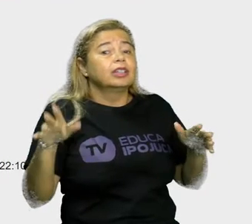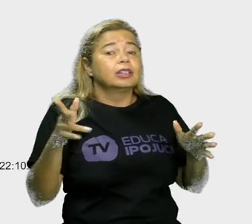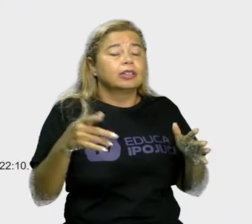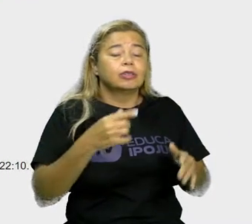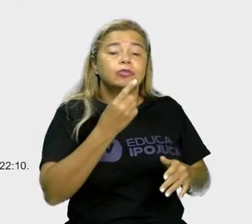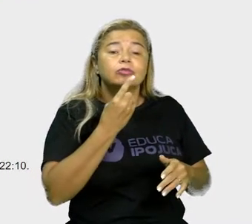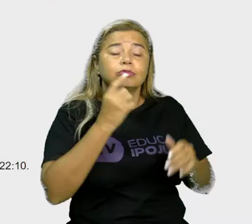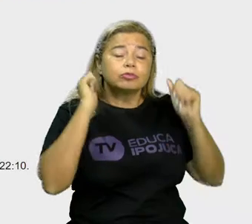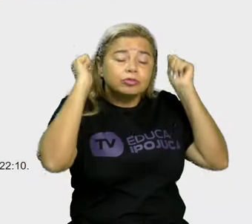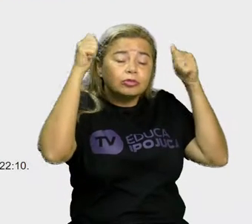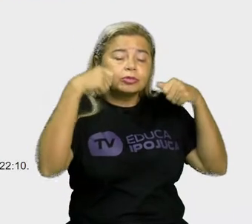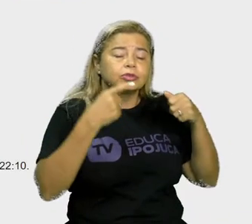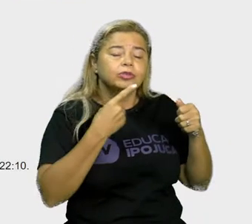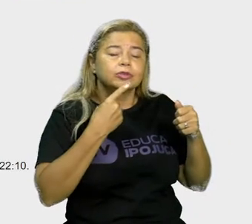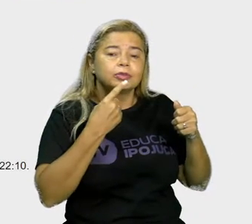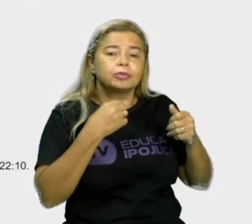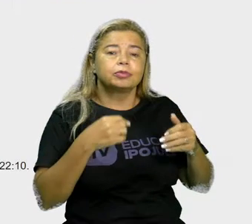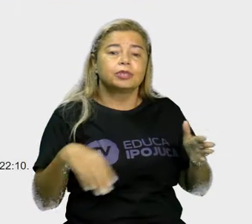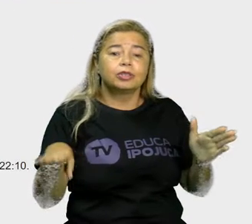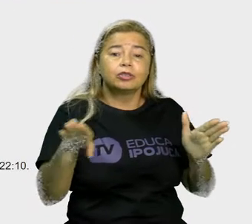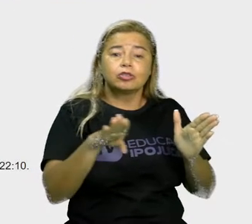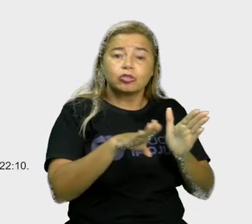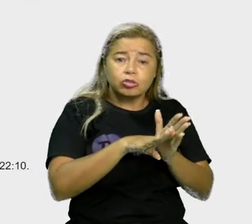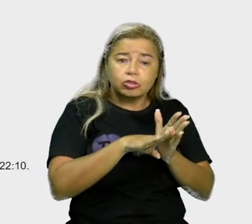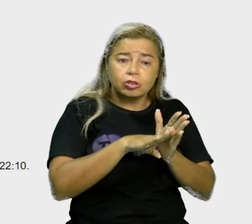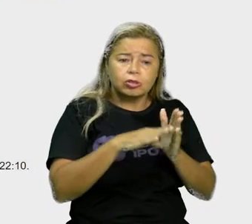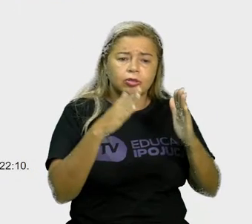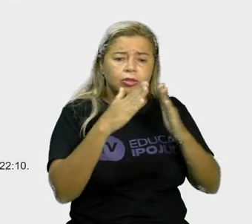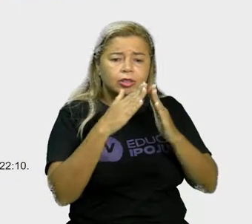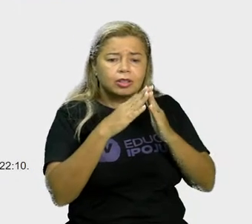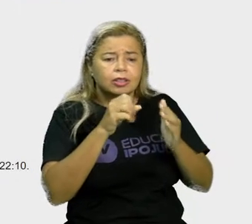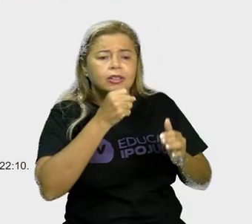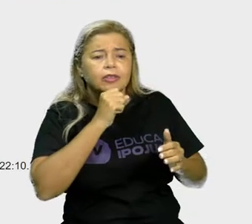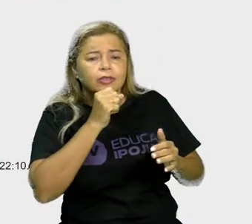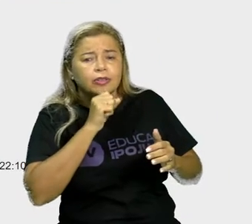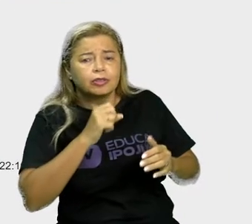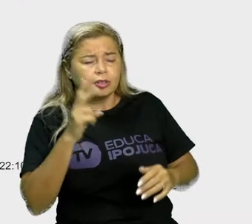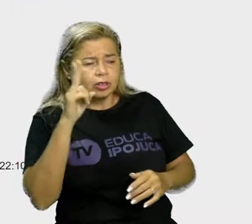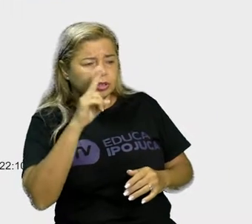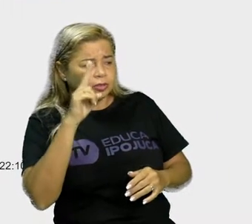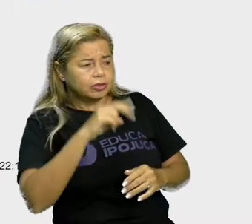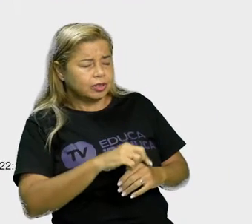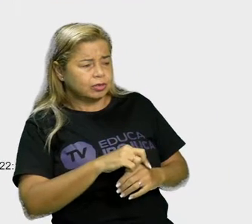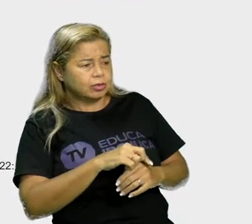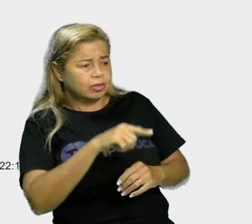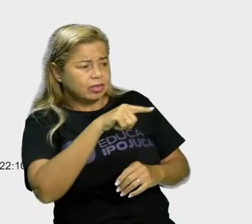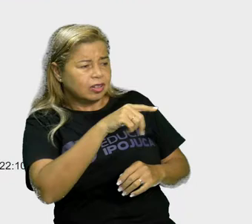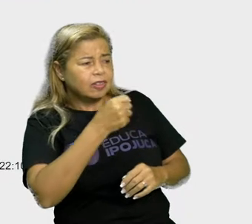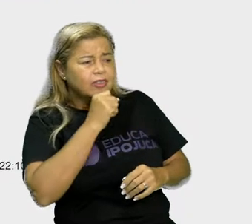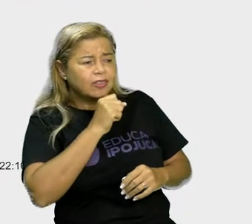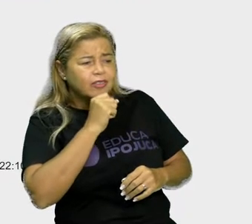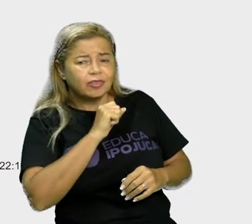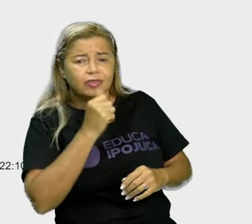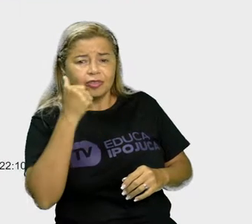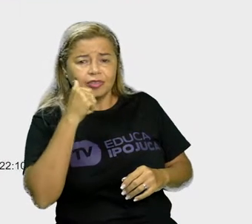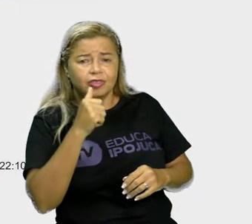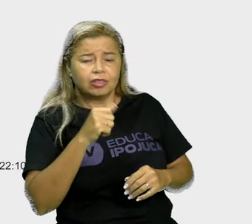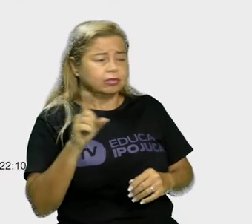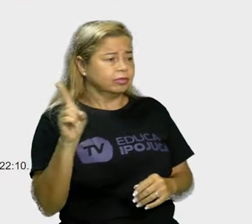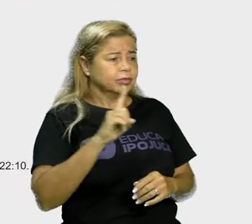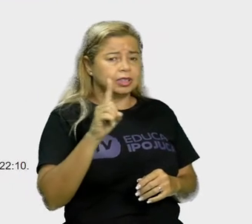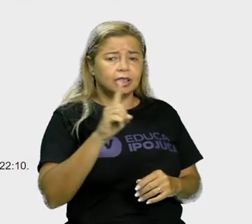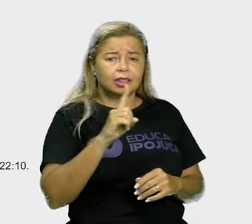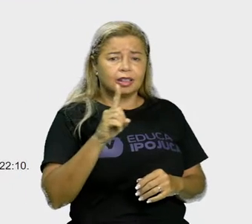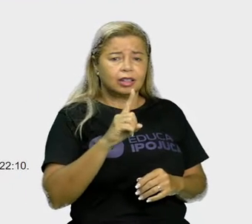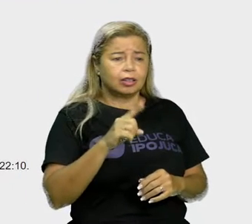Chapeuzinho começou a gritar pedindo socorro. Passava por ali um